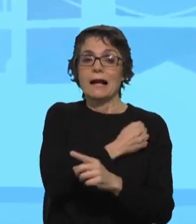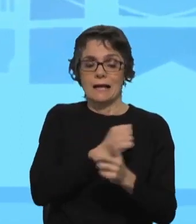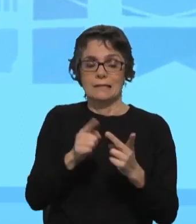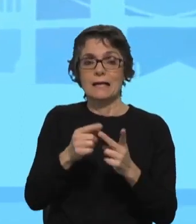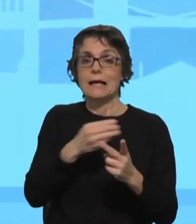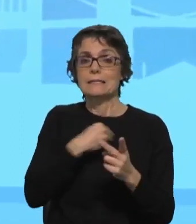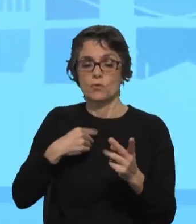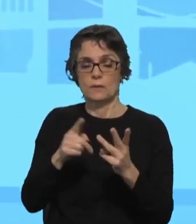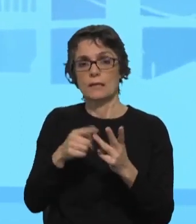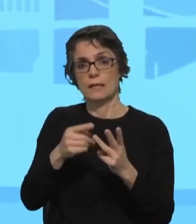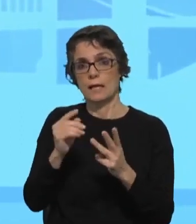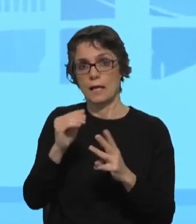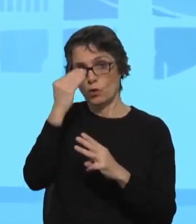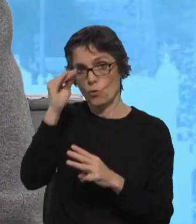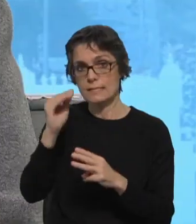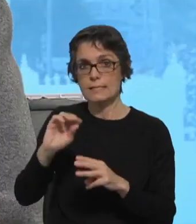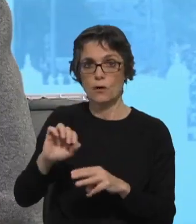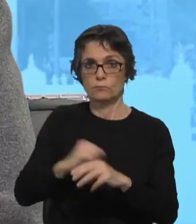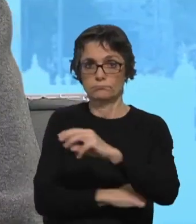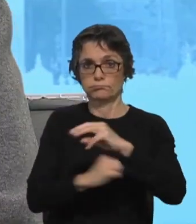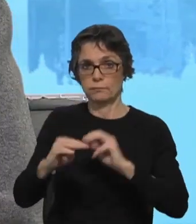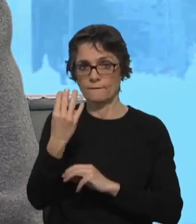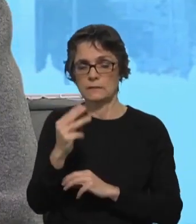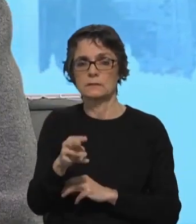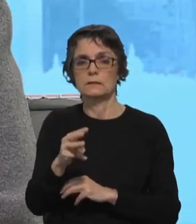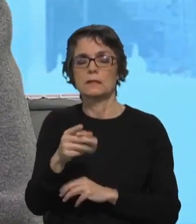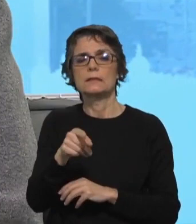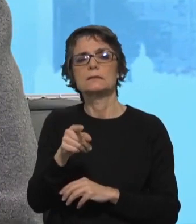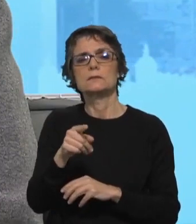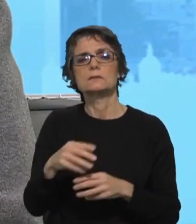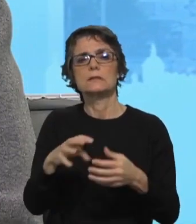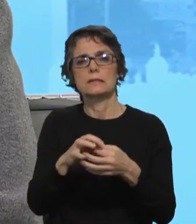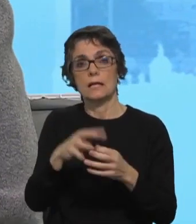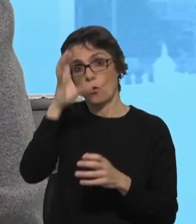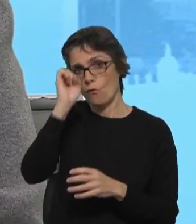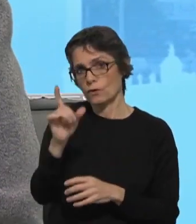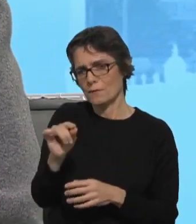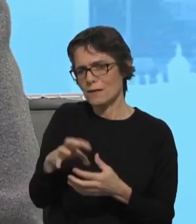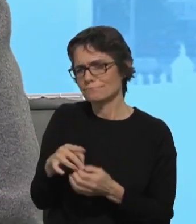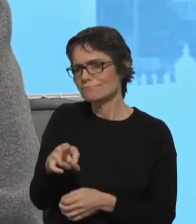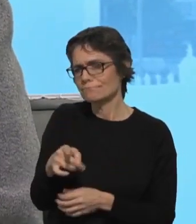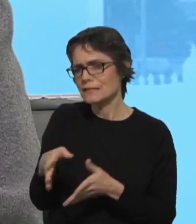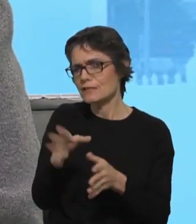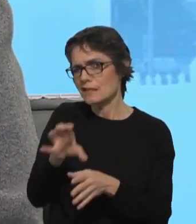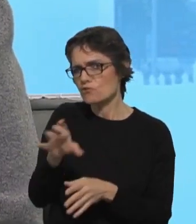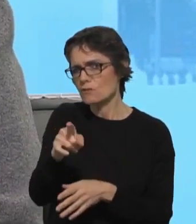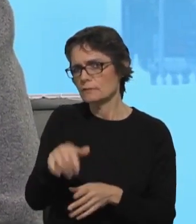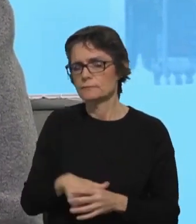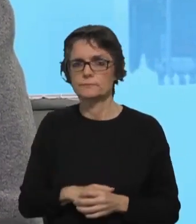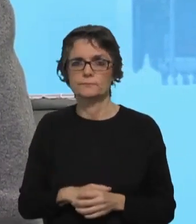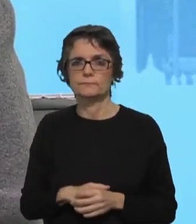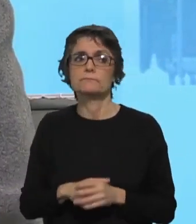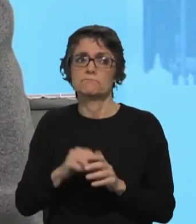educação. Estão elas em consonância com a Estratégia Nacional do Governo também? Sim, eu quando tomei